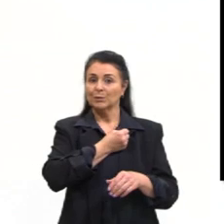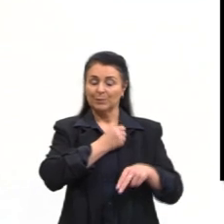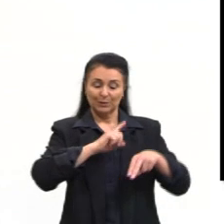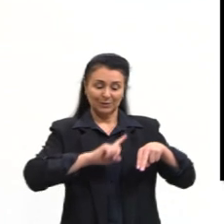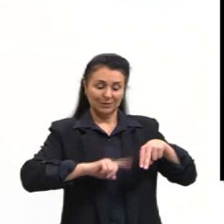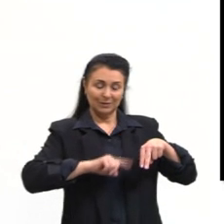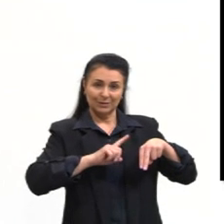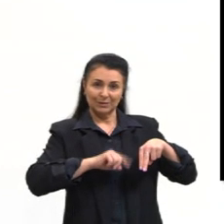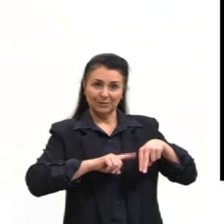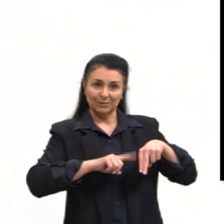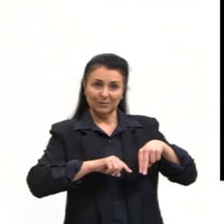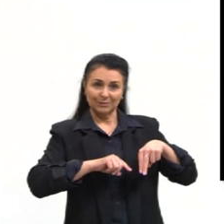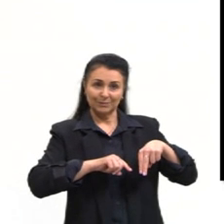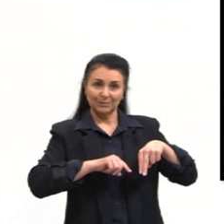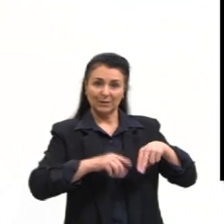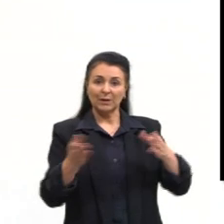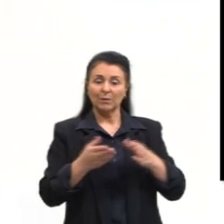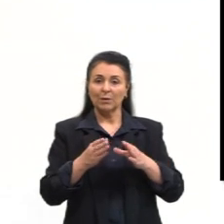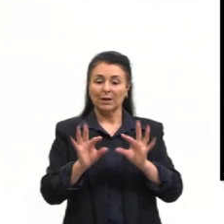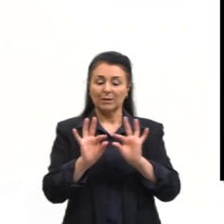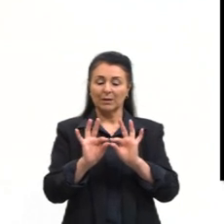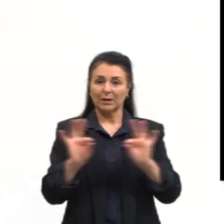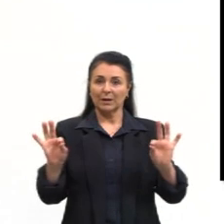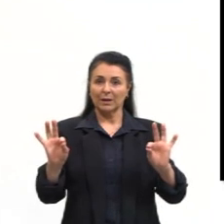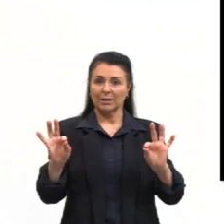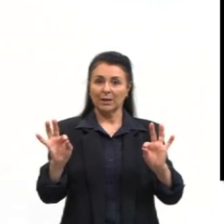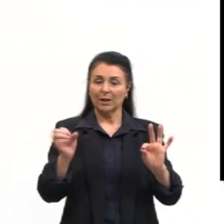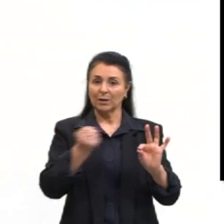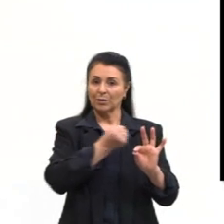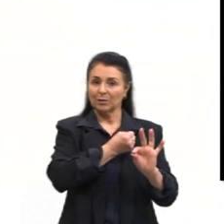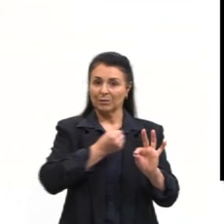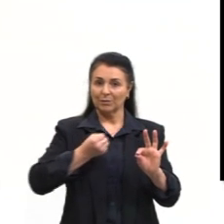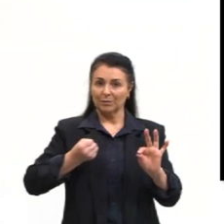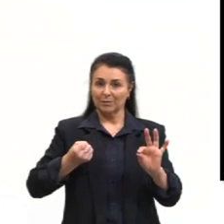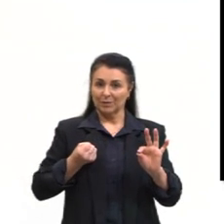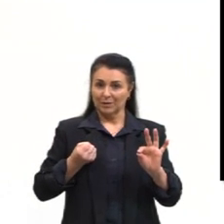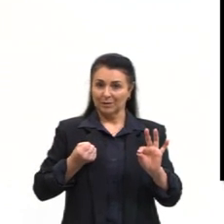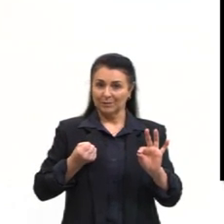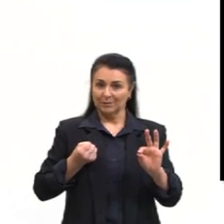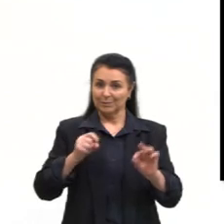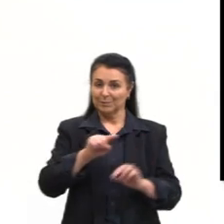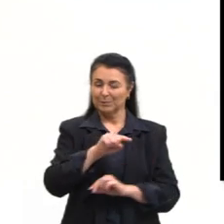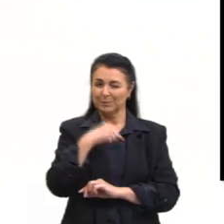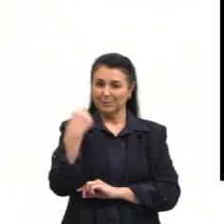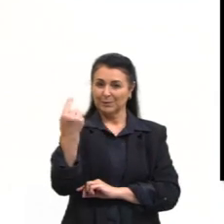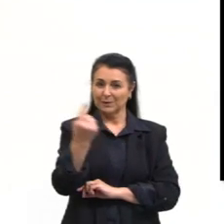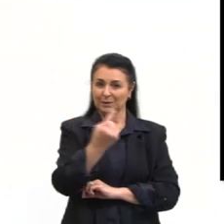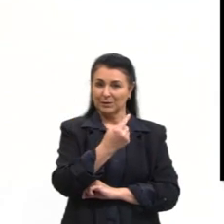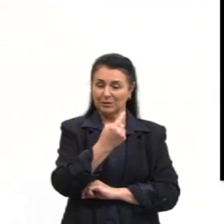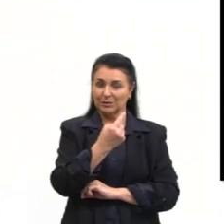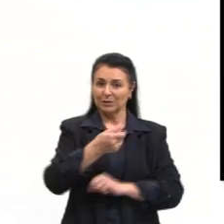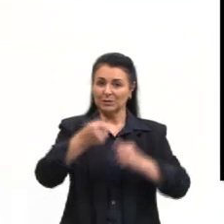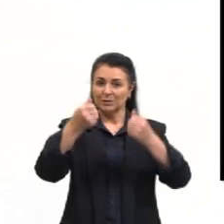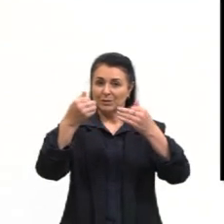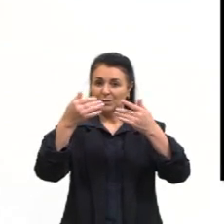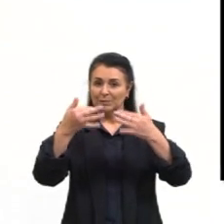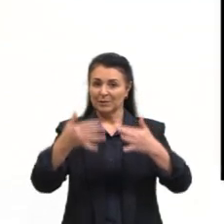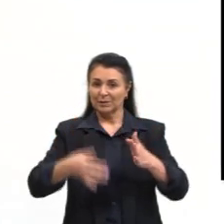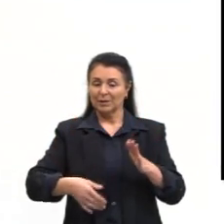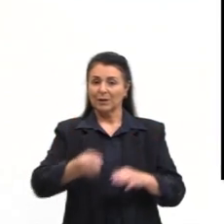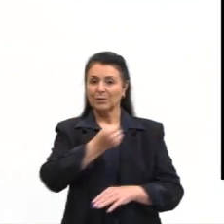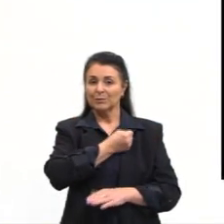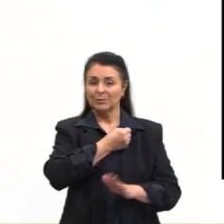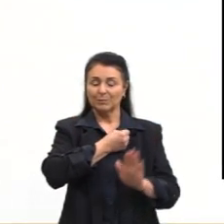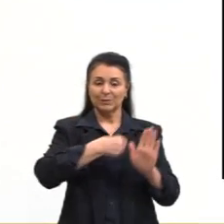e aqui falar um pouco sobre reta numérica, certo? Vou ler o texto seguinte, para que a gente possa, então, discorrer um pouco sobre números negativos.